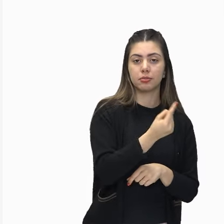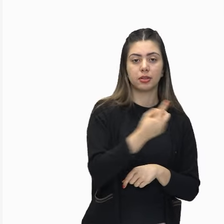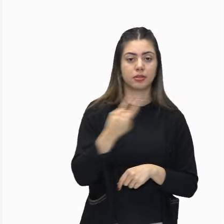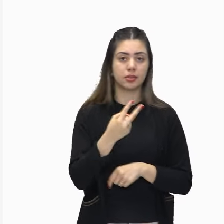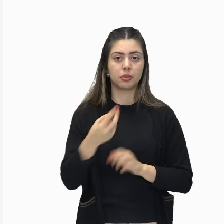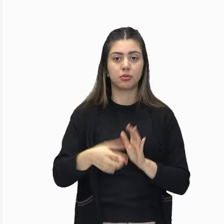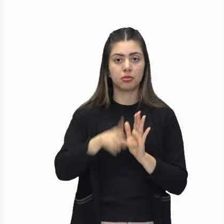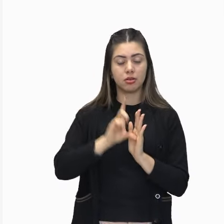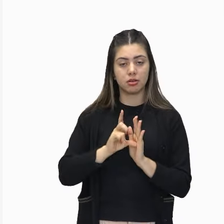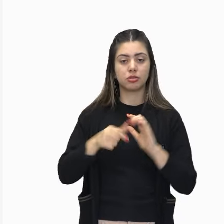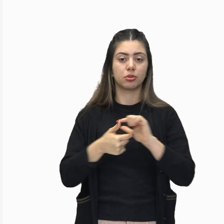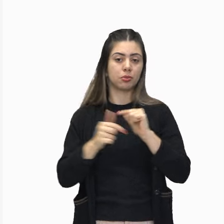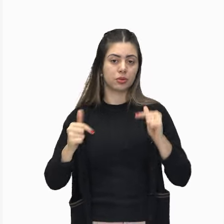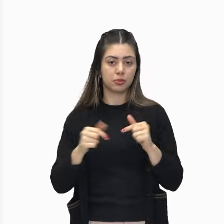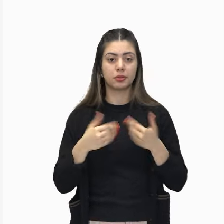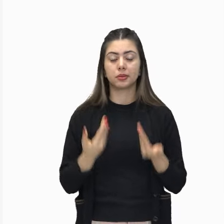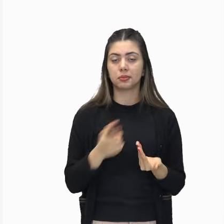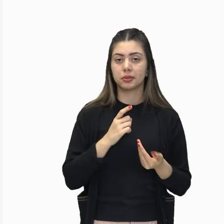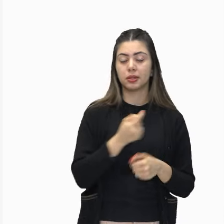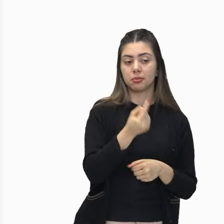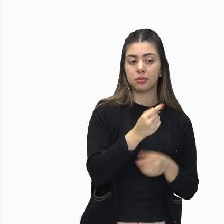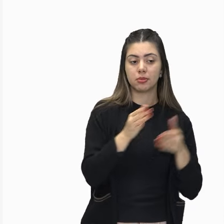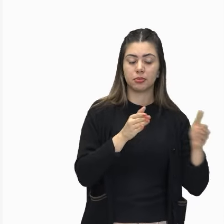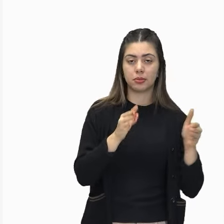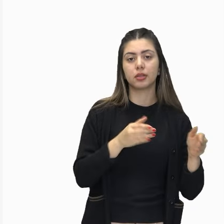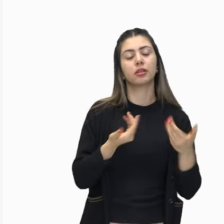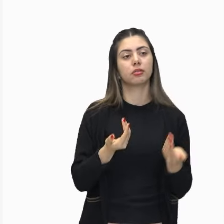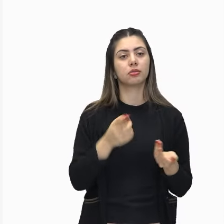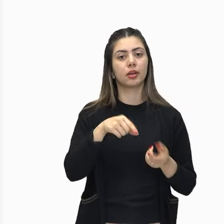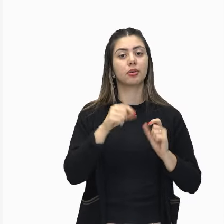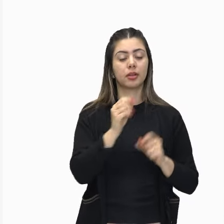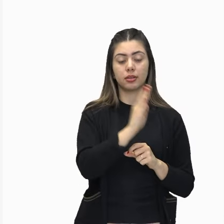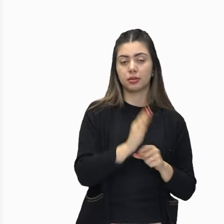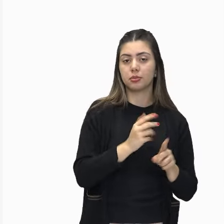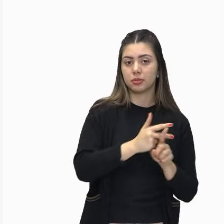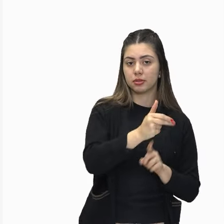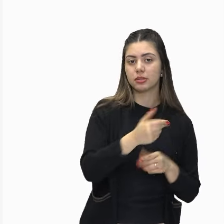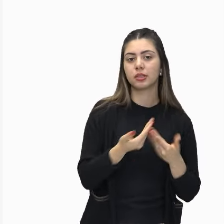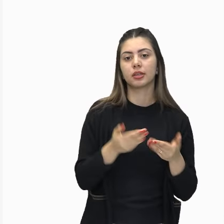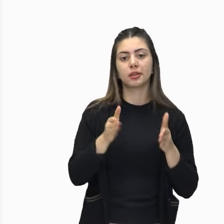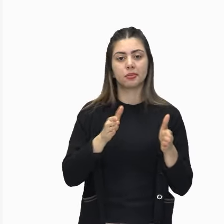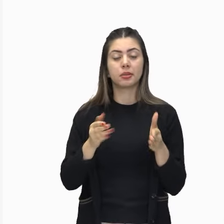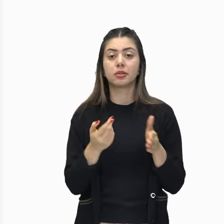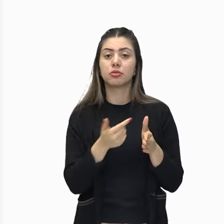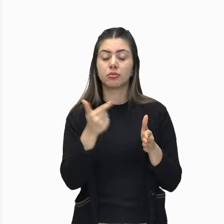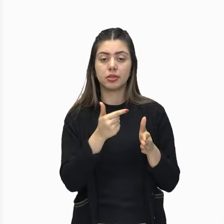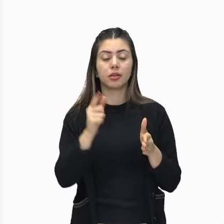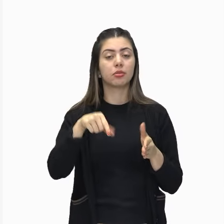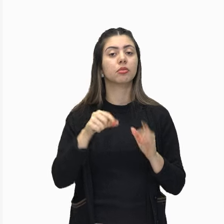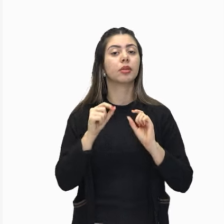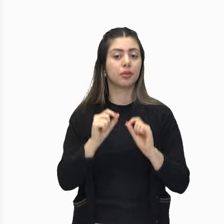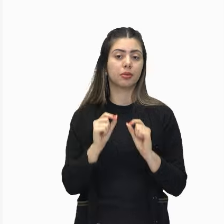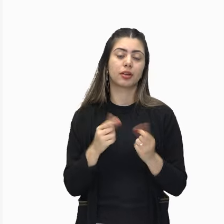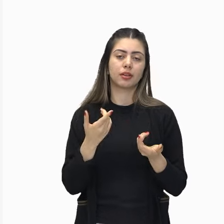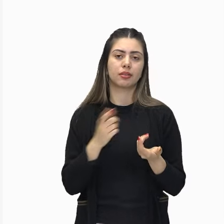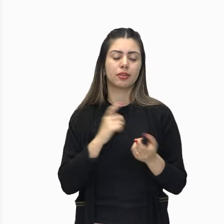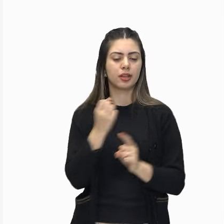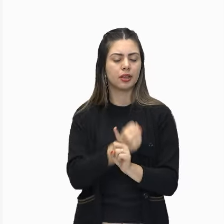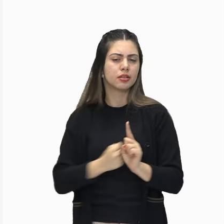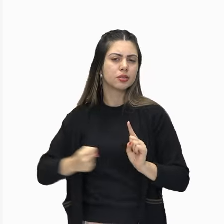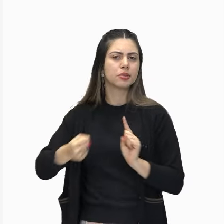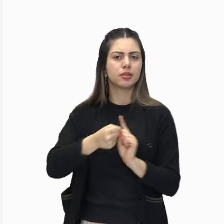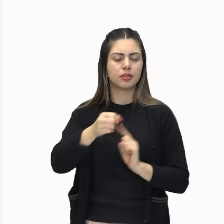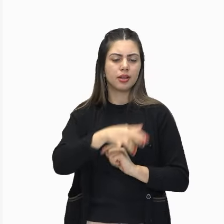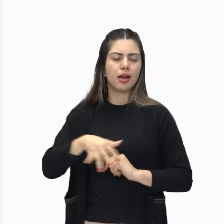E aí nós vamos ter a primeira fase aqui no Brasil, a fase heroica, e a segunda fase, que foi a fase mais social, com uma